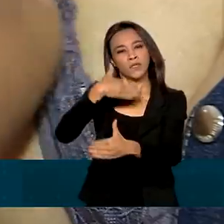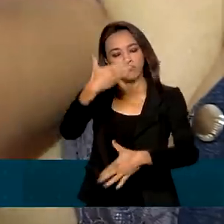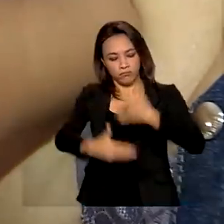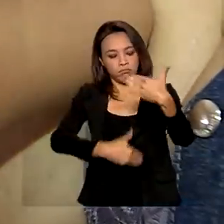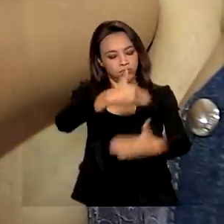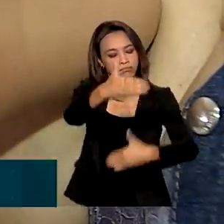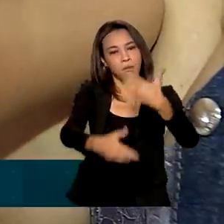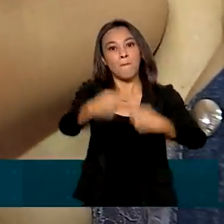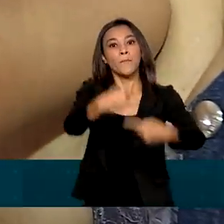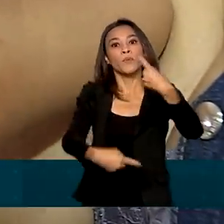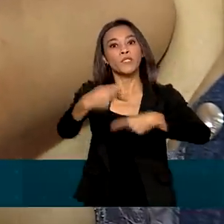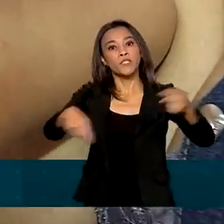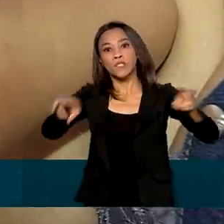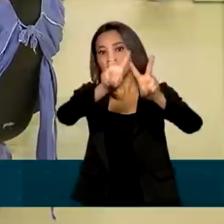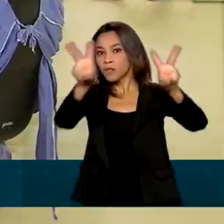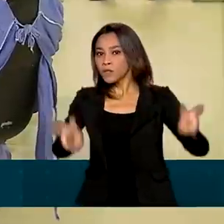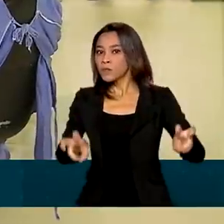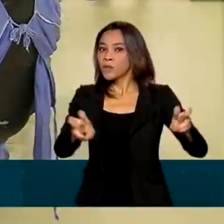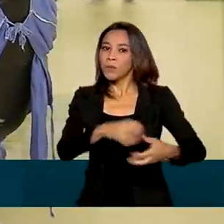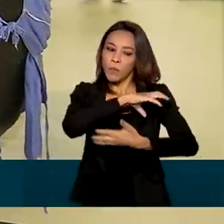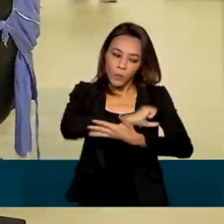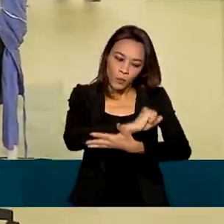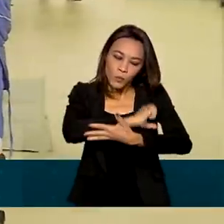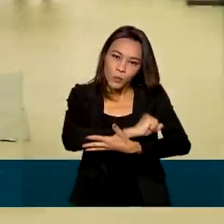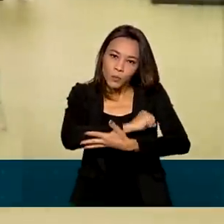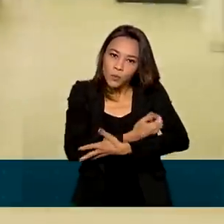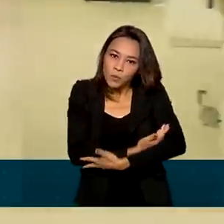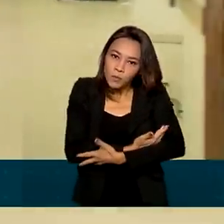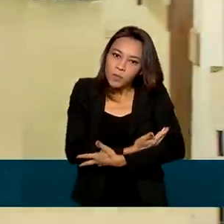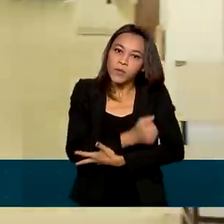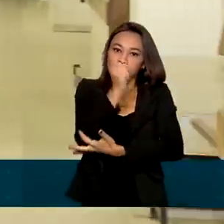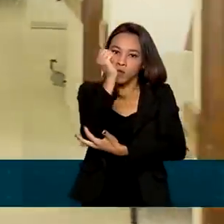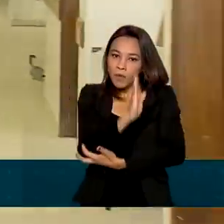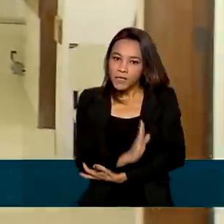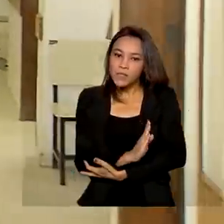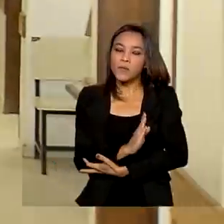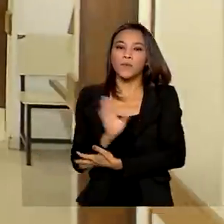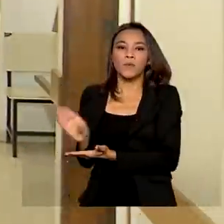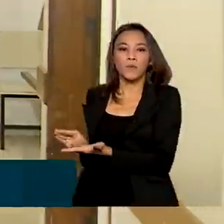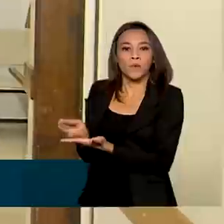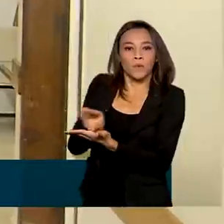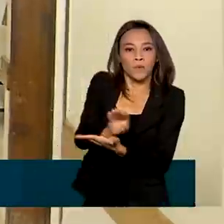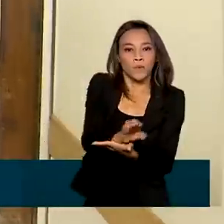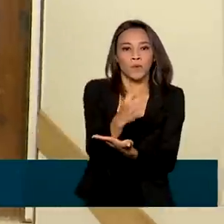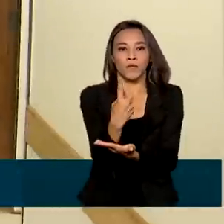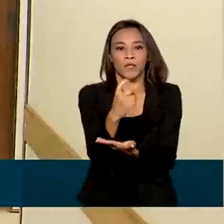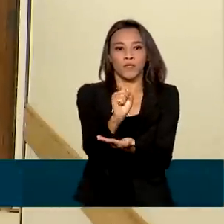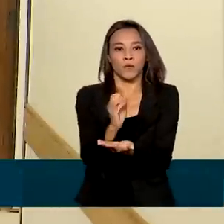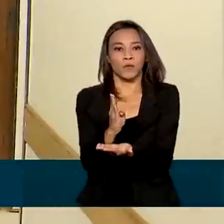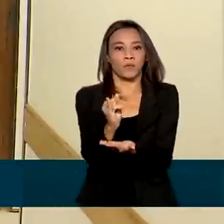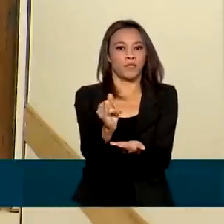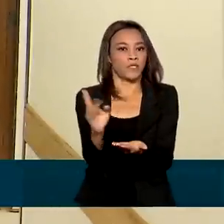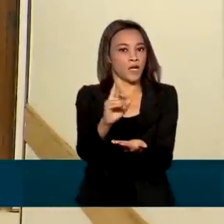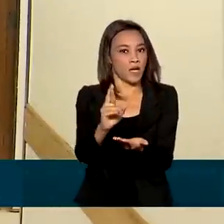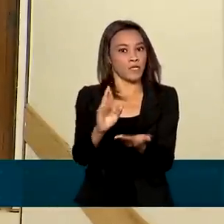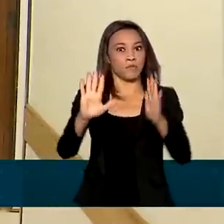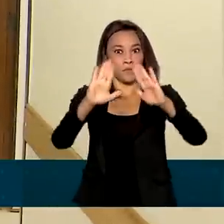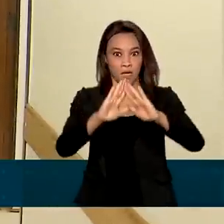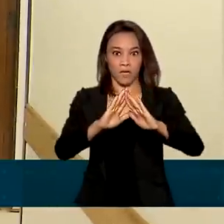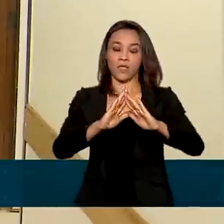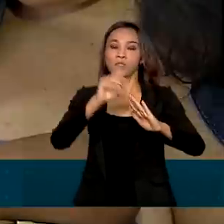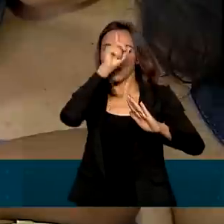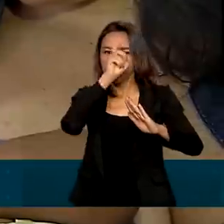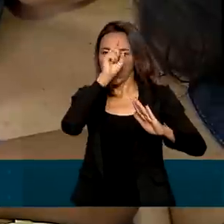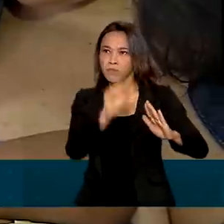promover a amamentação no Brasil. Uma das ações é o repasse anual de mais de 18 milhões de reais para os hospitais amigos da